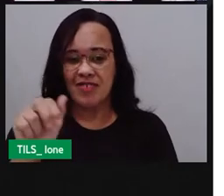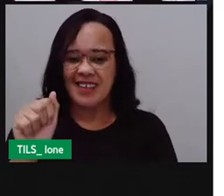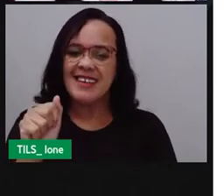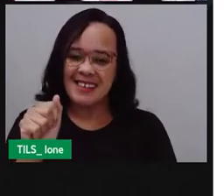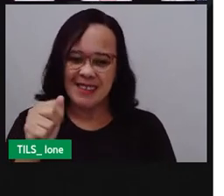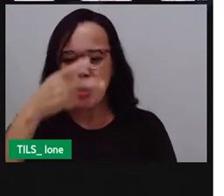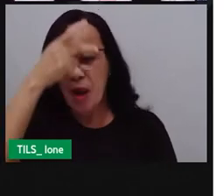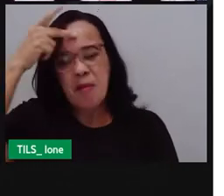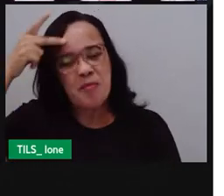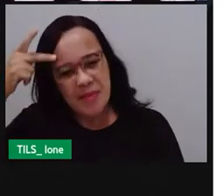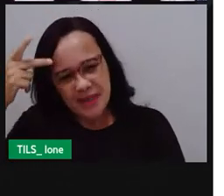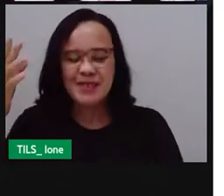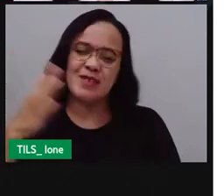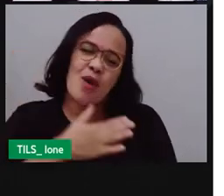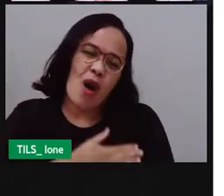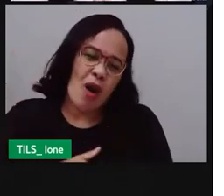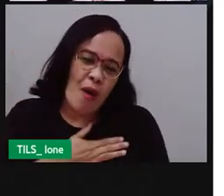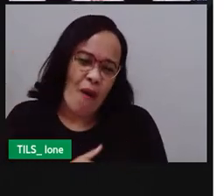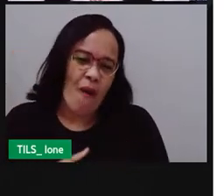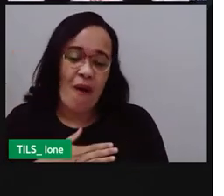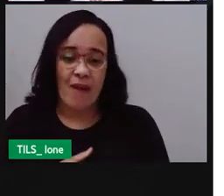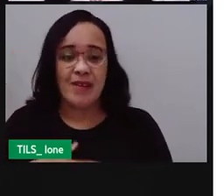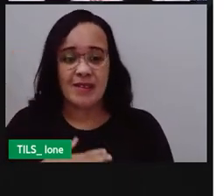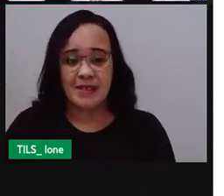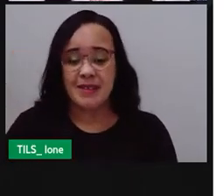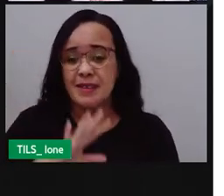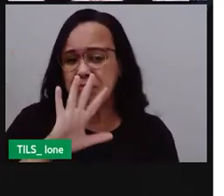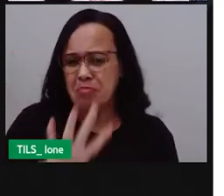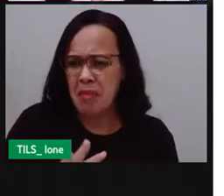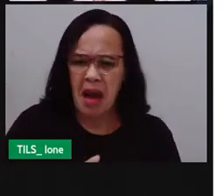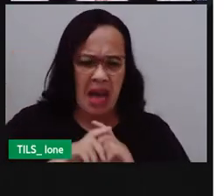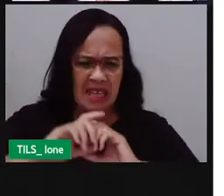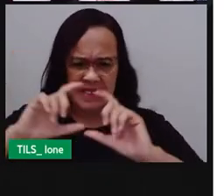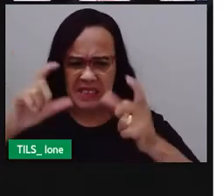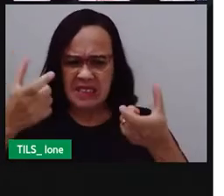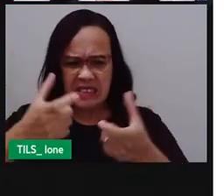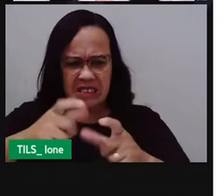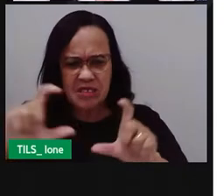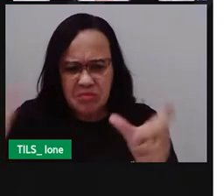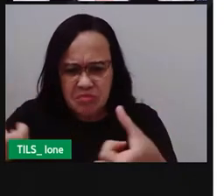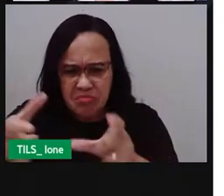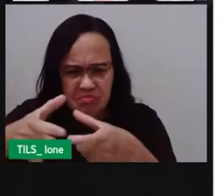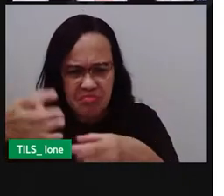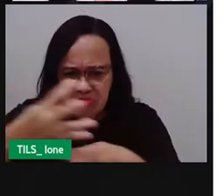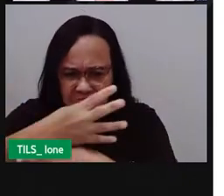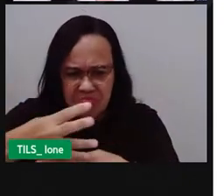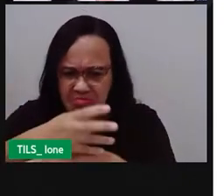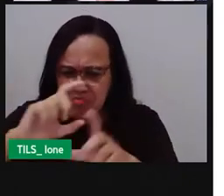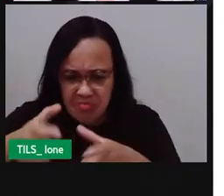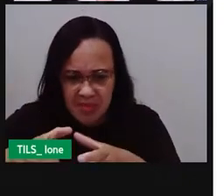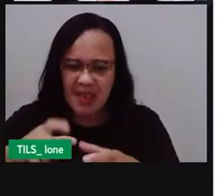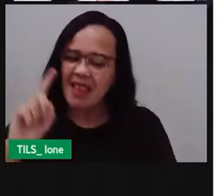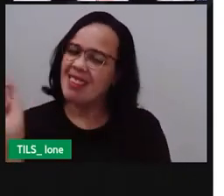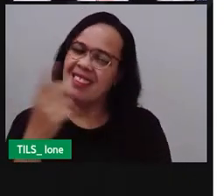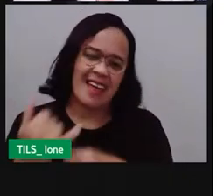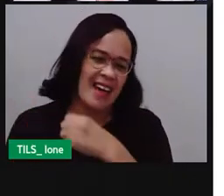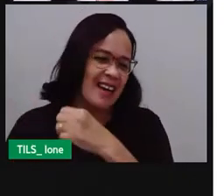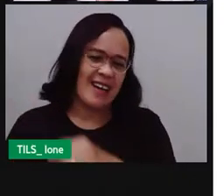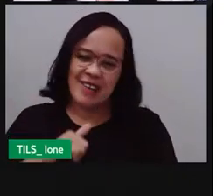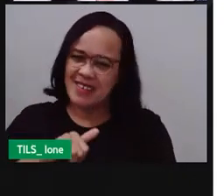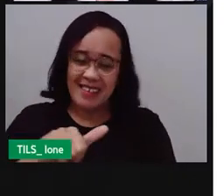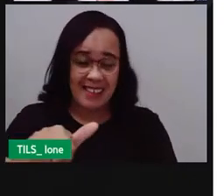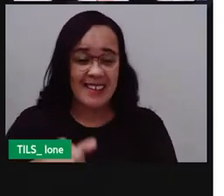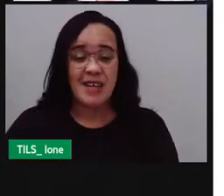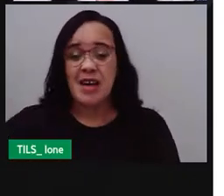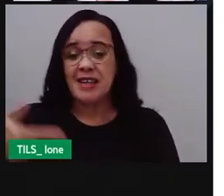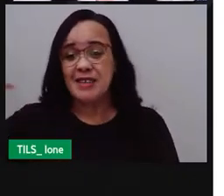Se engana quem acha que Feira é uma cidade pequena, só por Feira do Interior. Na verdade, ela é a